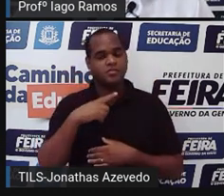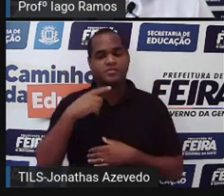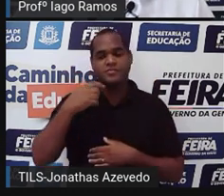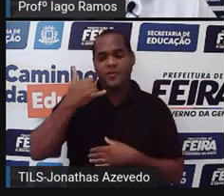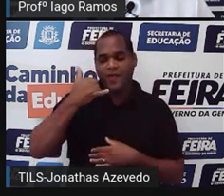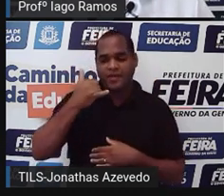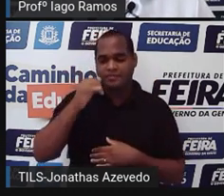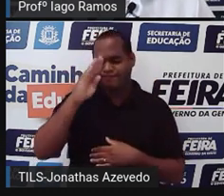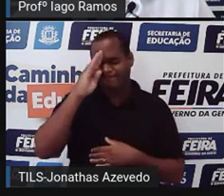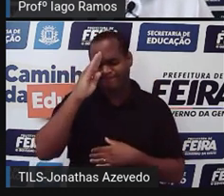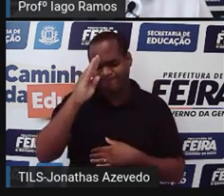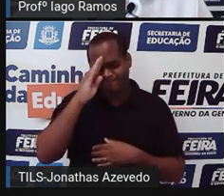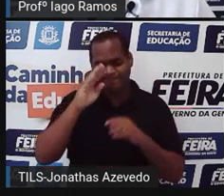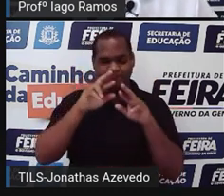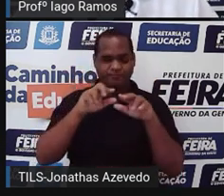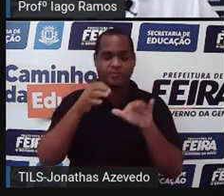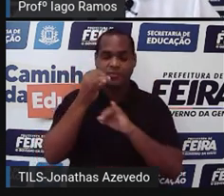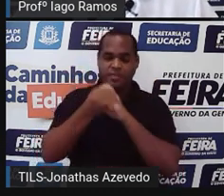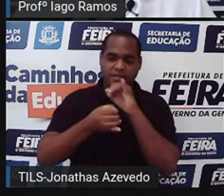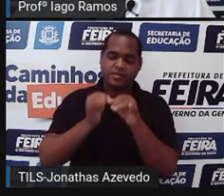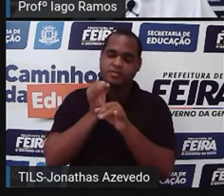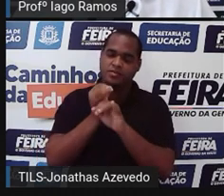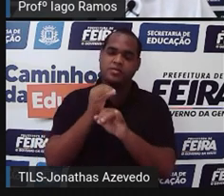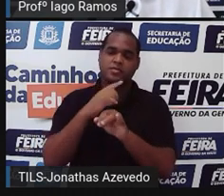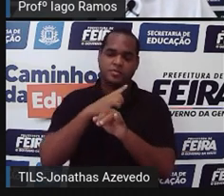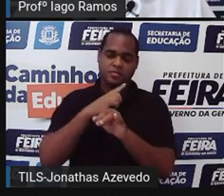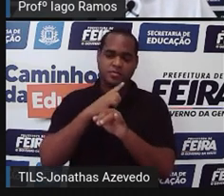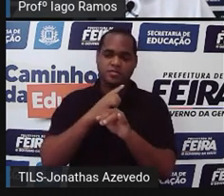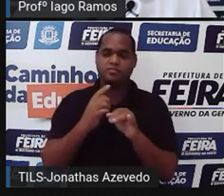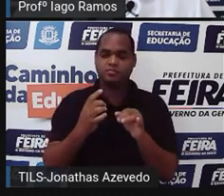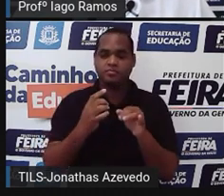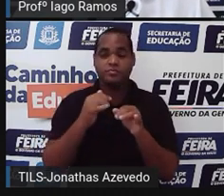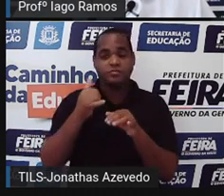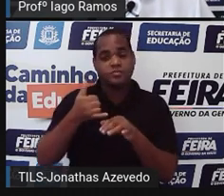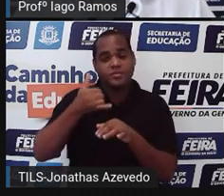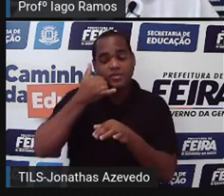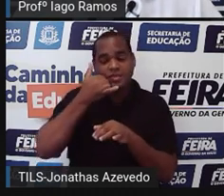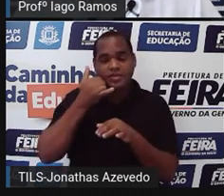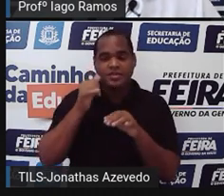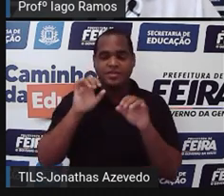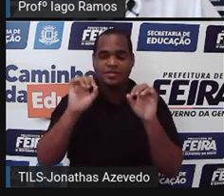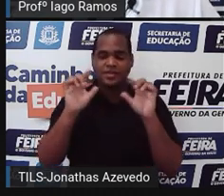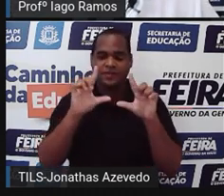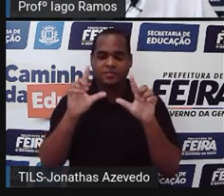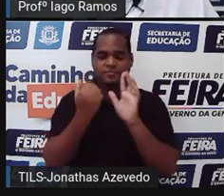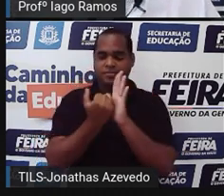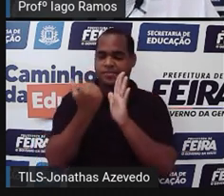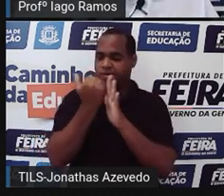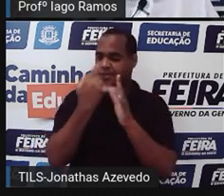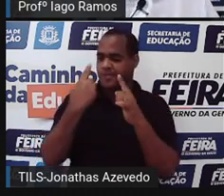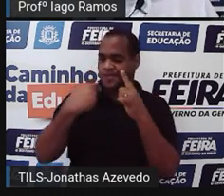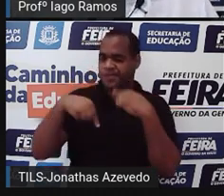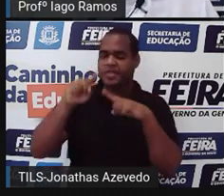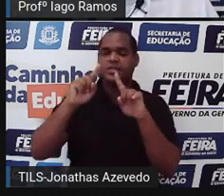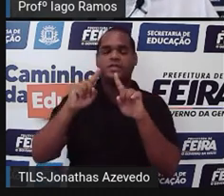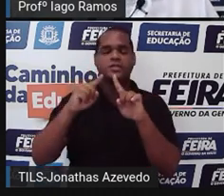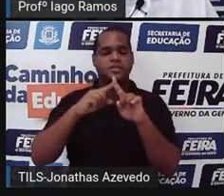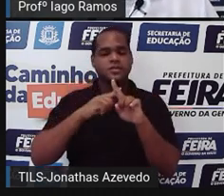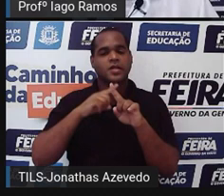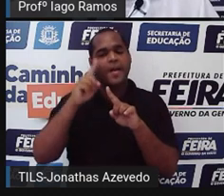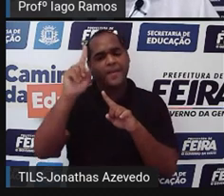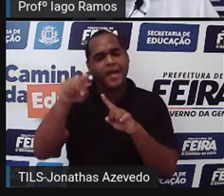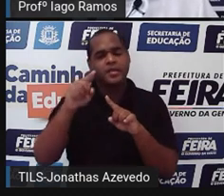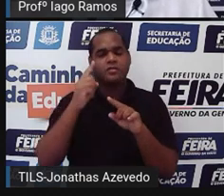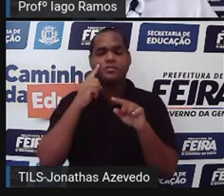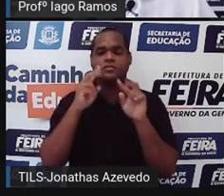meio para acessar a internet, né? E que o uso da televisão cresce e supera o computador. Então, o que trata o gráfico, o assunto do